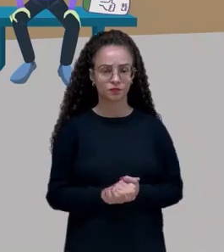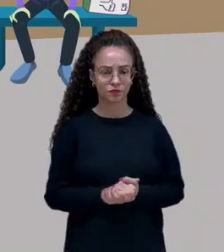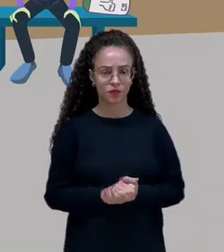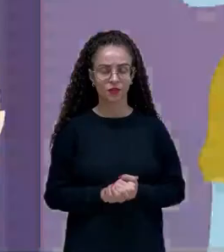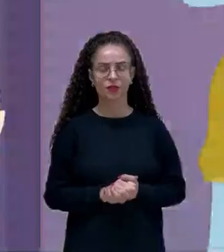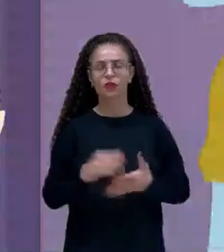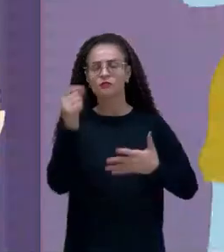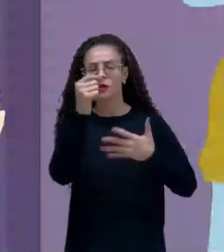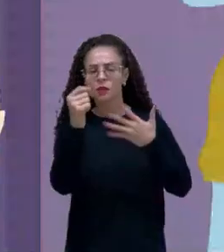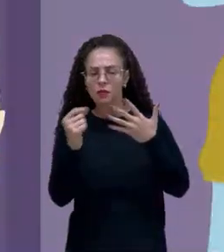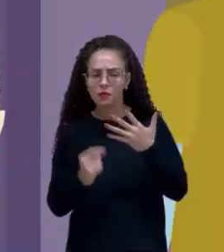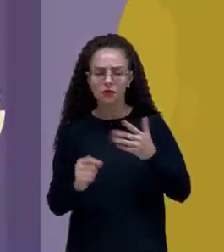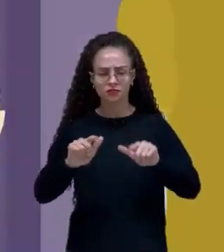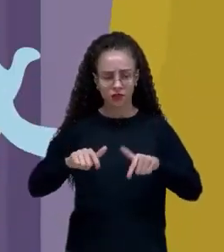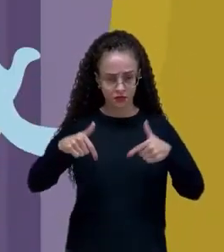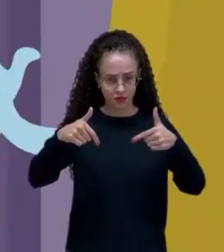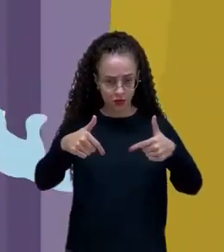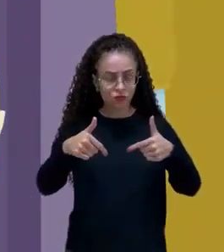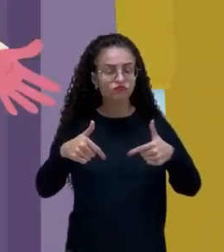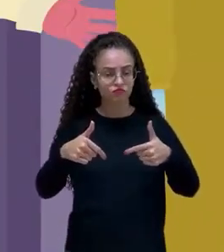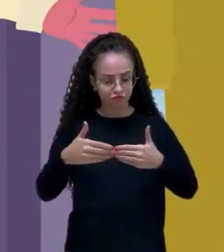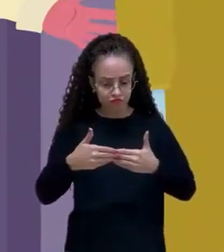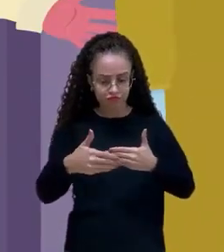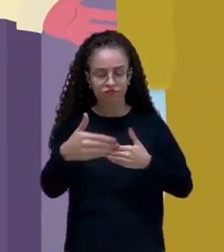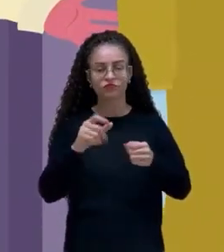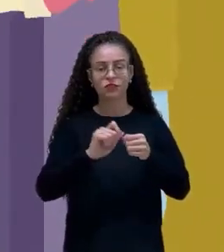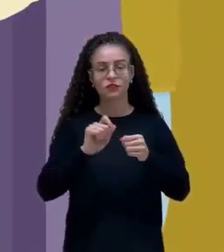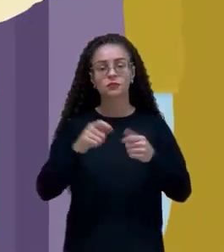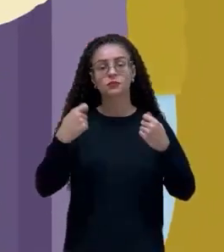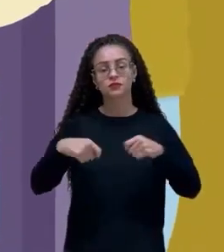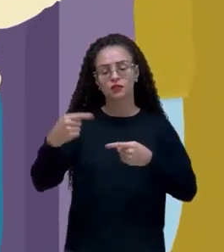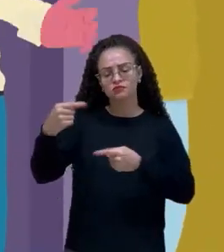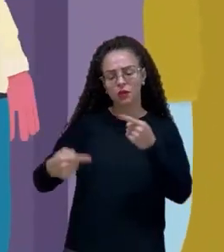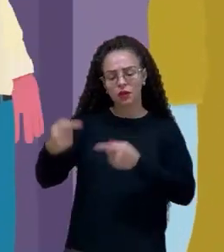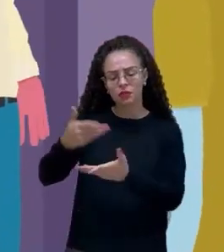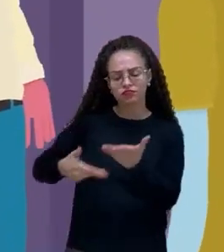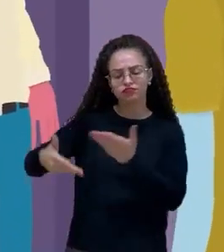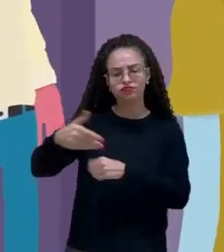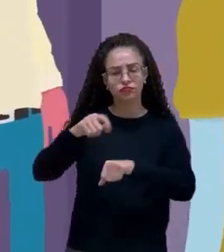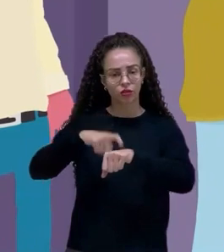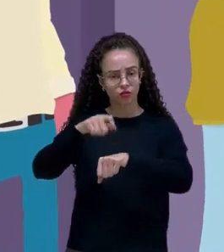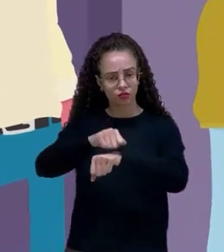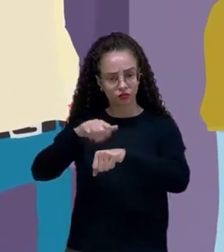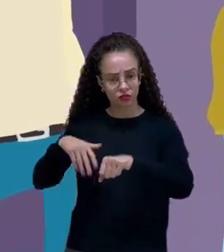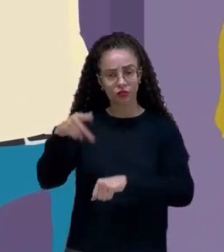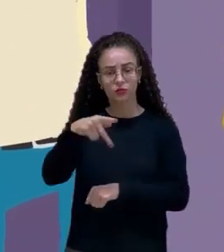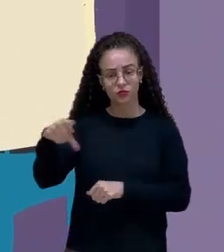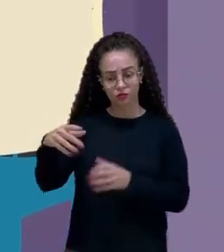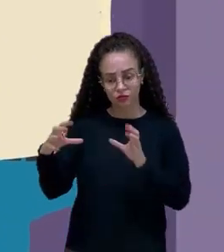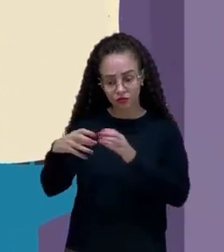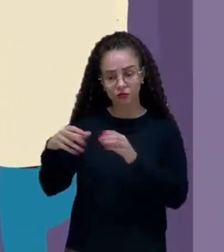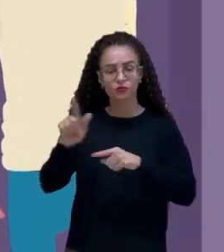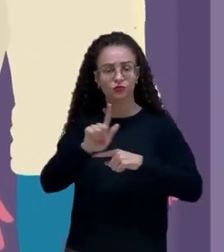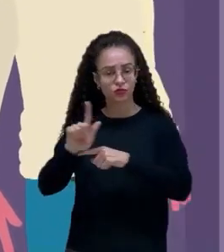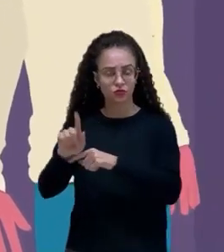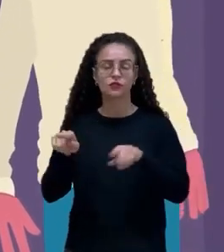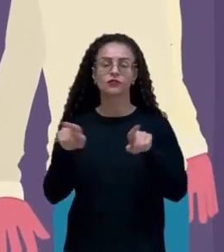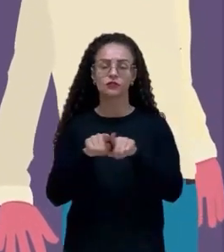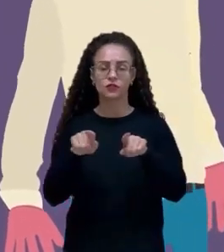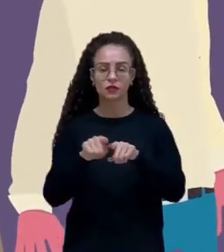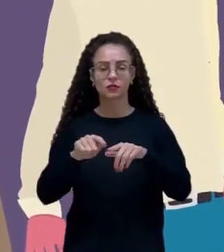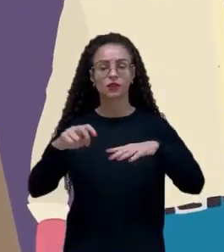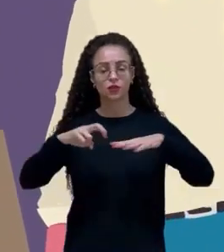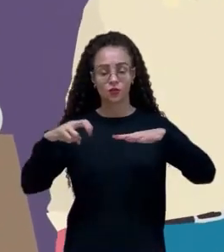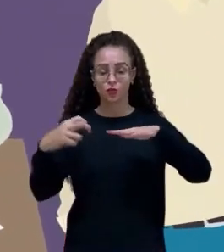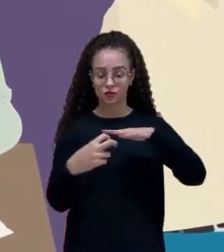Os encaminhamentos e as ações a serem realizadas deverão ser discutidas na oratividade entre professores e equipe gestora e